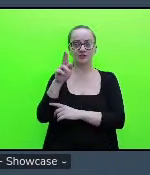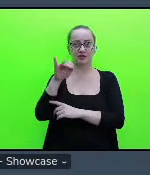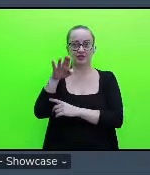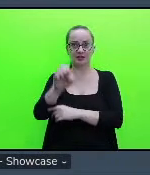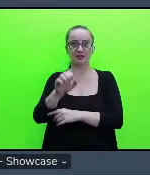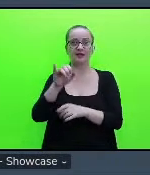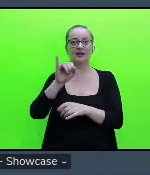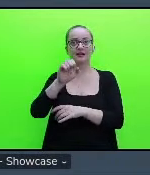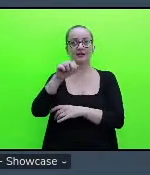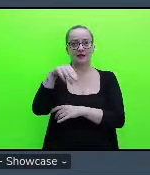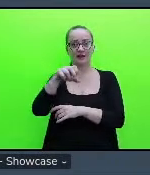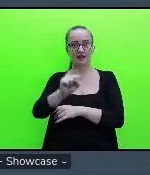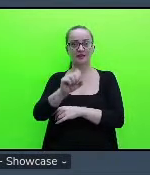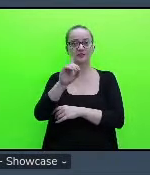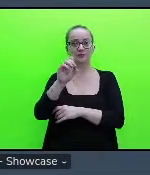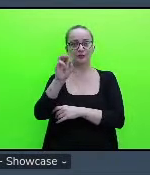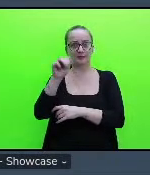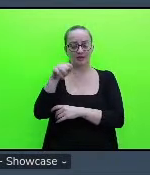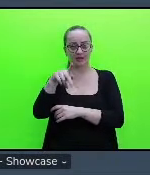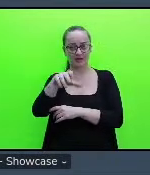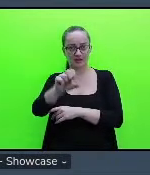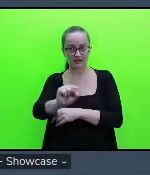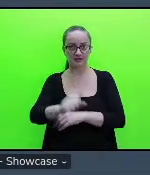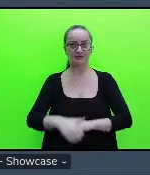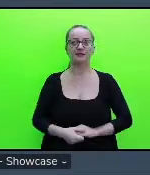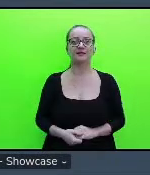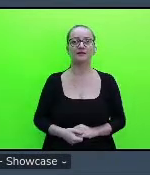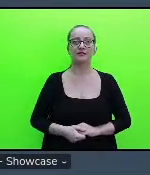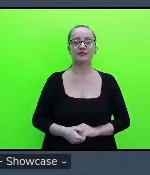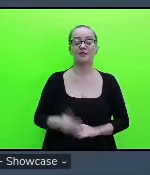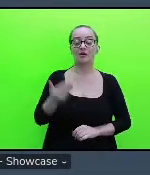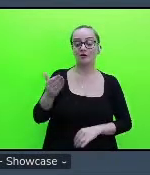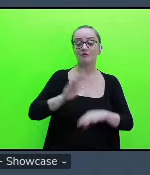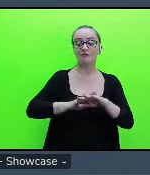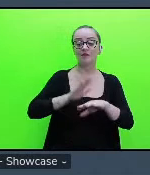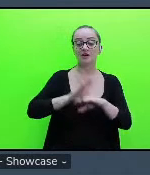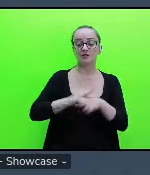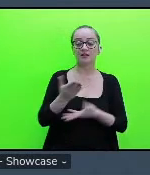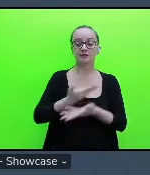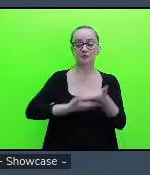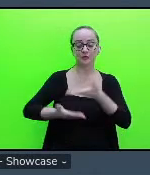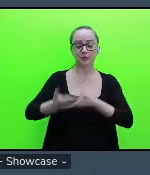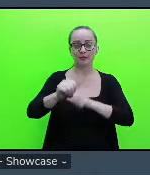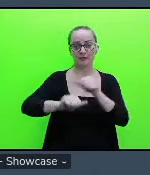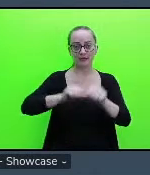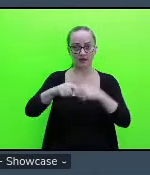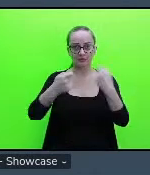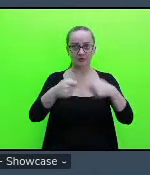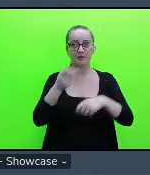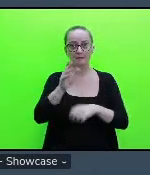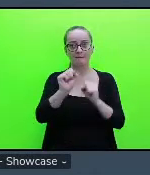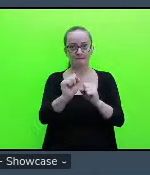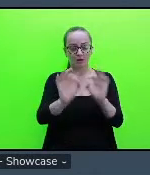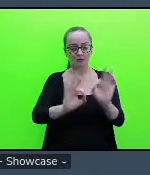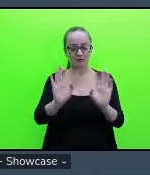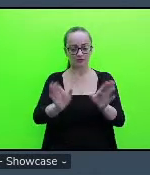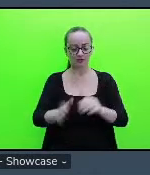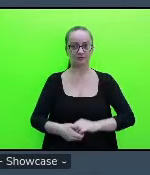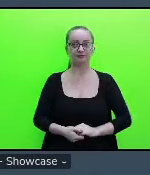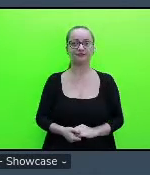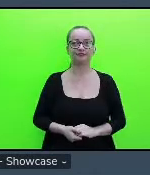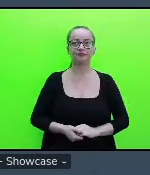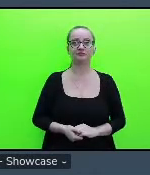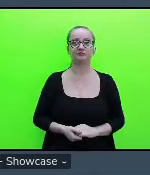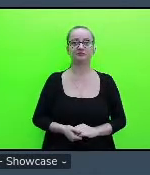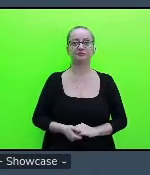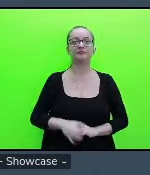Domingues Ferreira, Tatiane, vou fazer aqui as trocas necessárias, você já pode ir se preparando, está bem? E Ara,